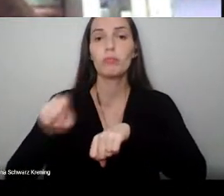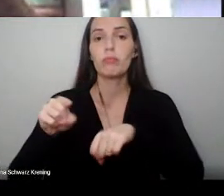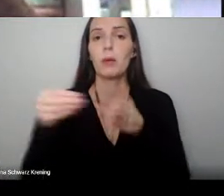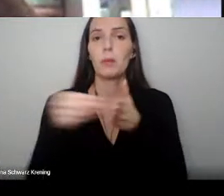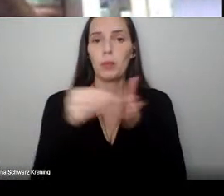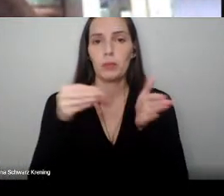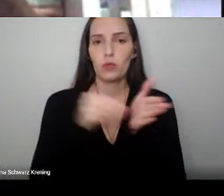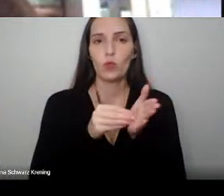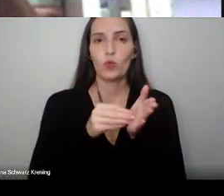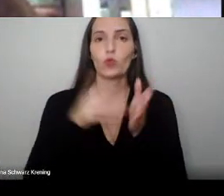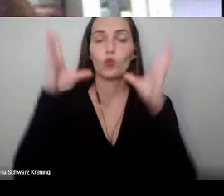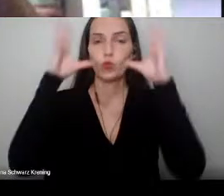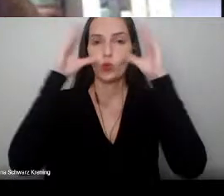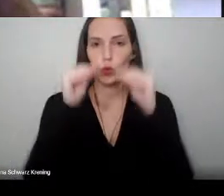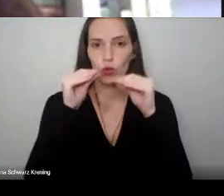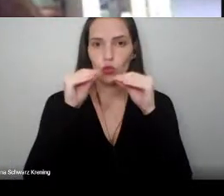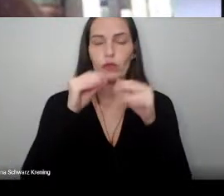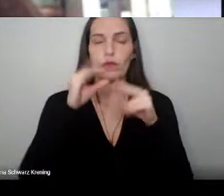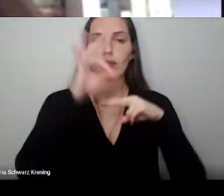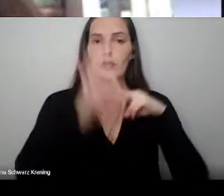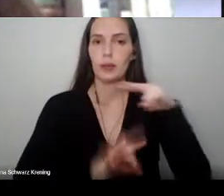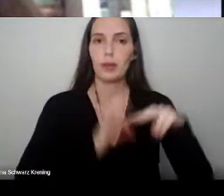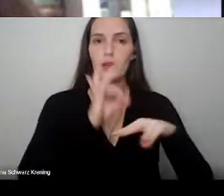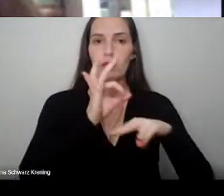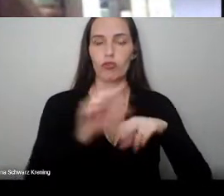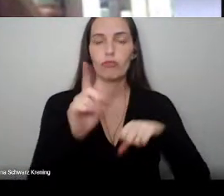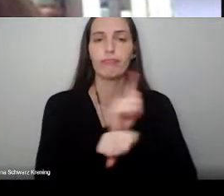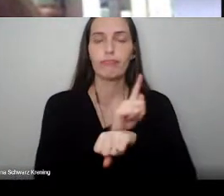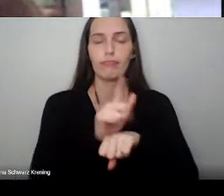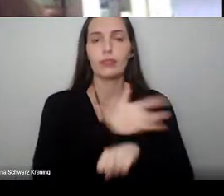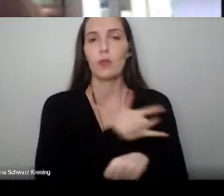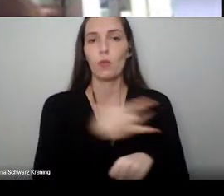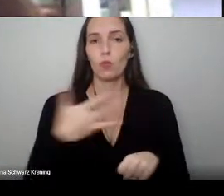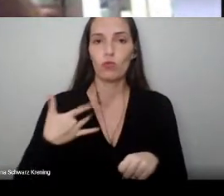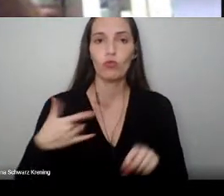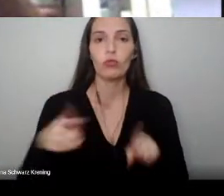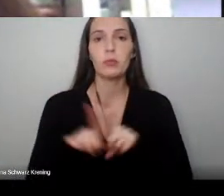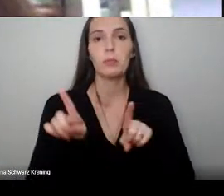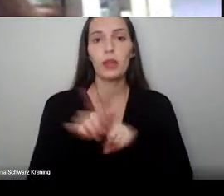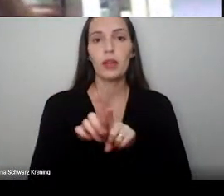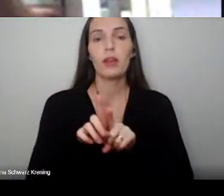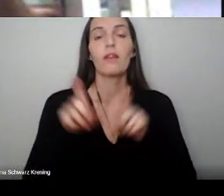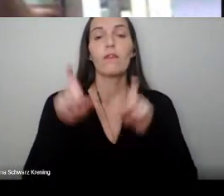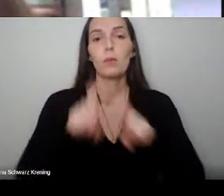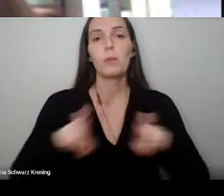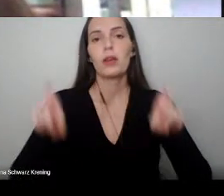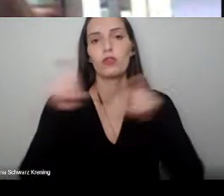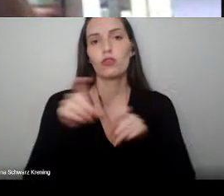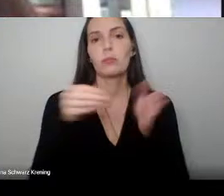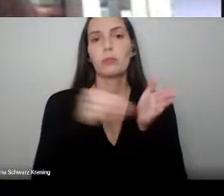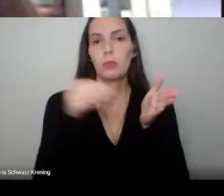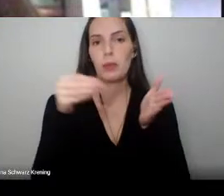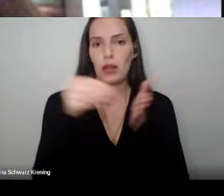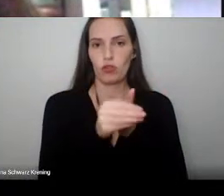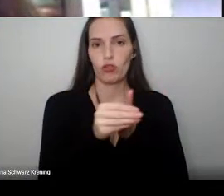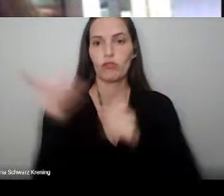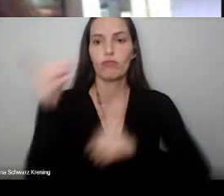Física Médica, Gestão em Saúde e Informática Biomédica, na data de 5 de maio de 2021.